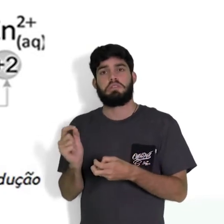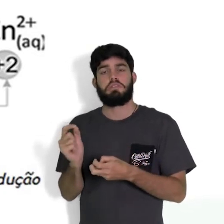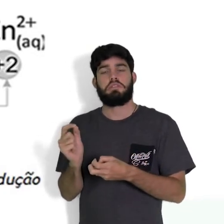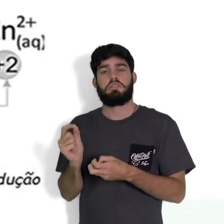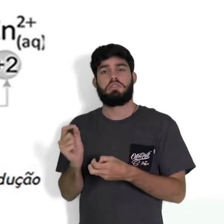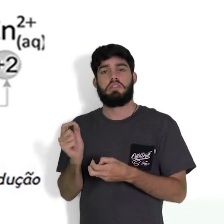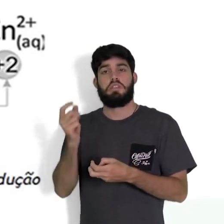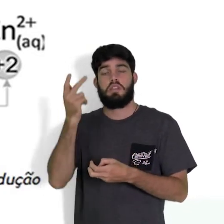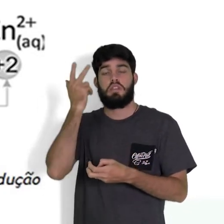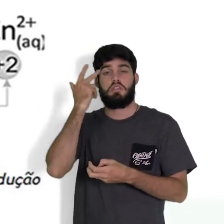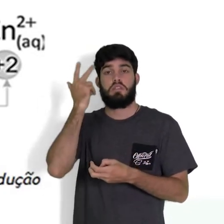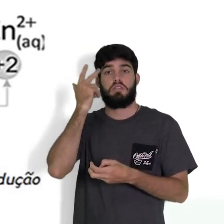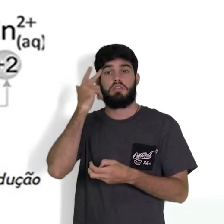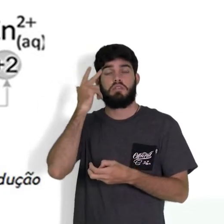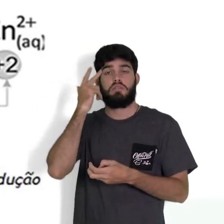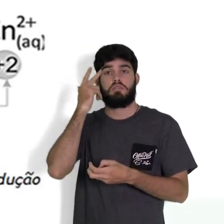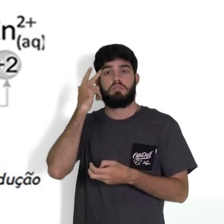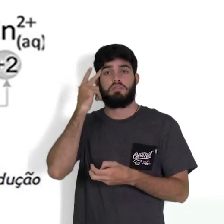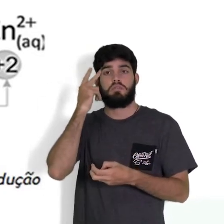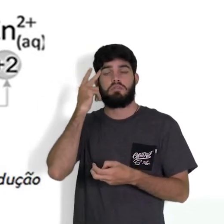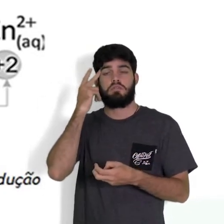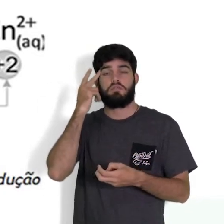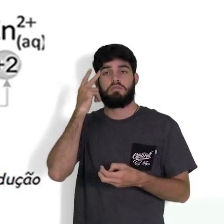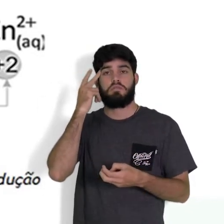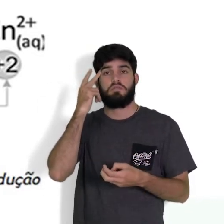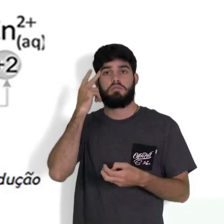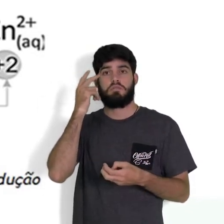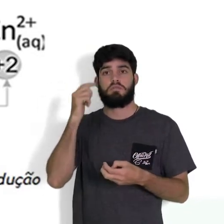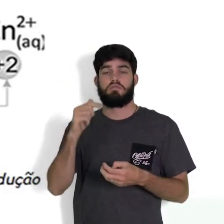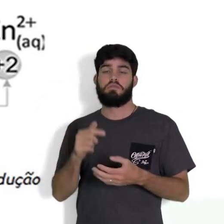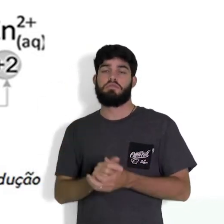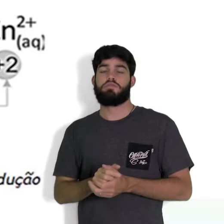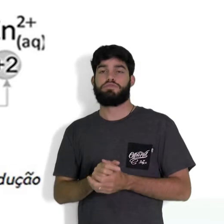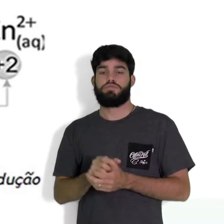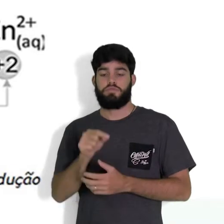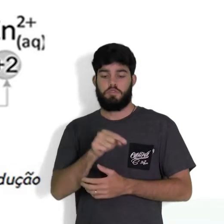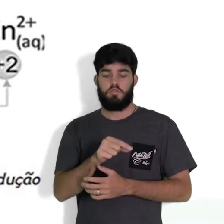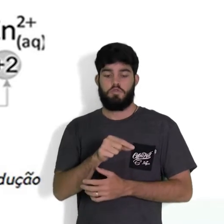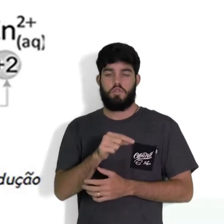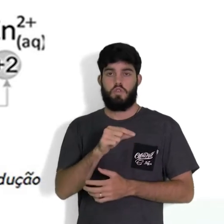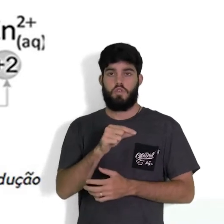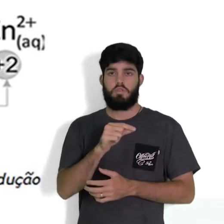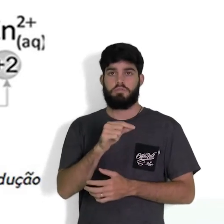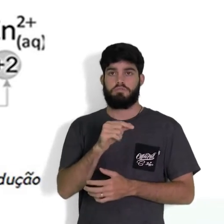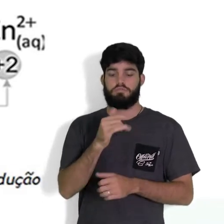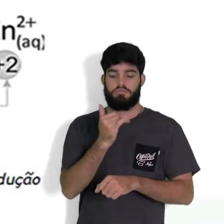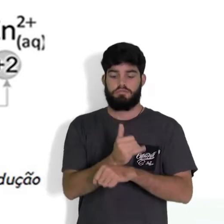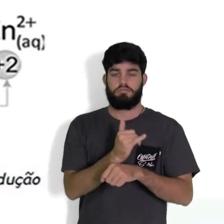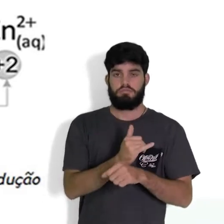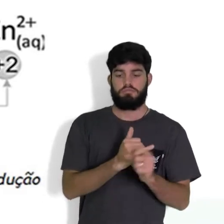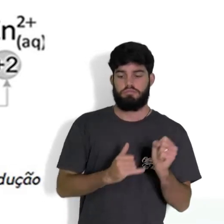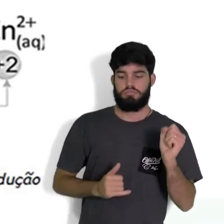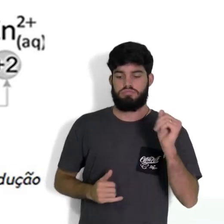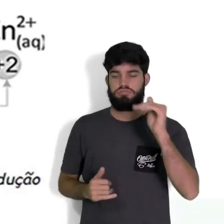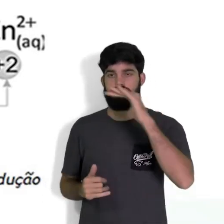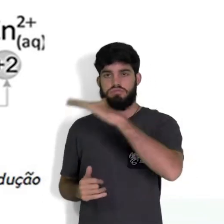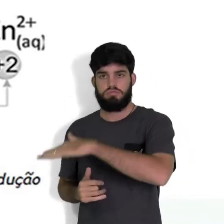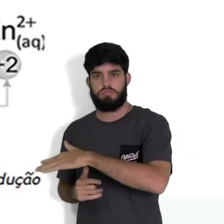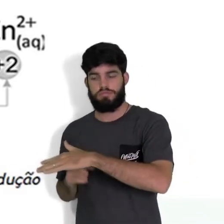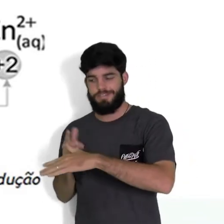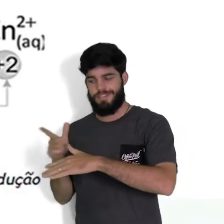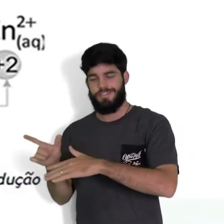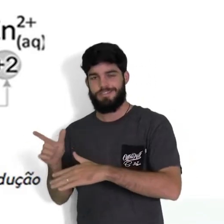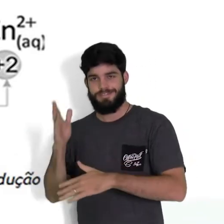há fluxo de elétrons de um metal para o outro. Isso é uma pilha. Muito bem.